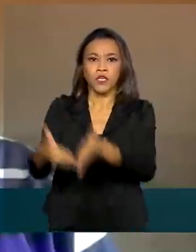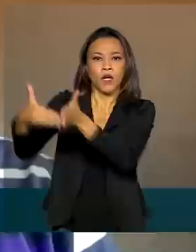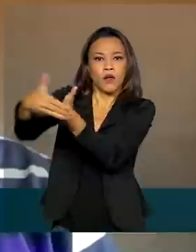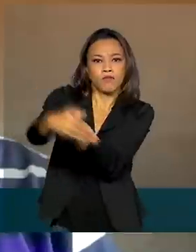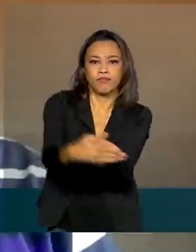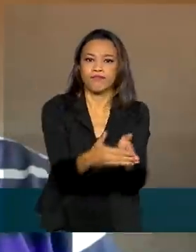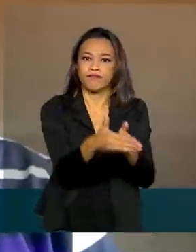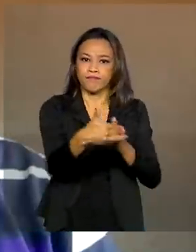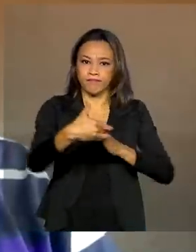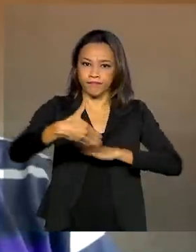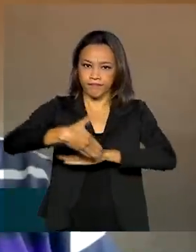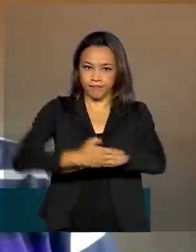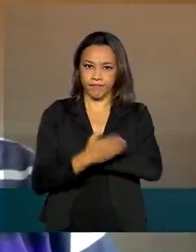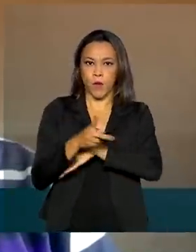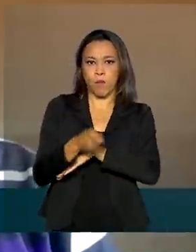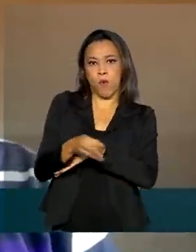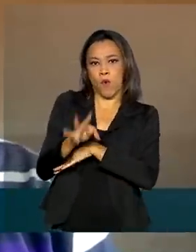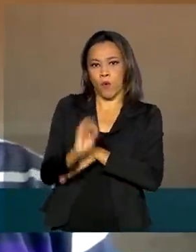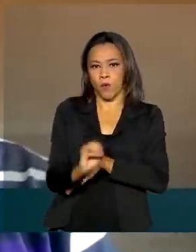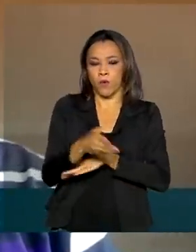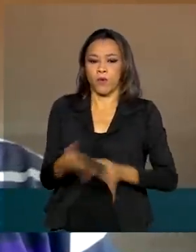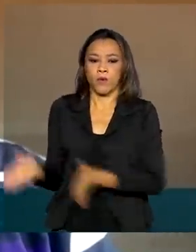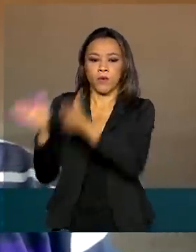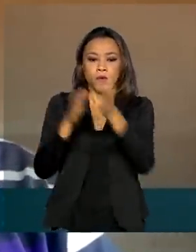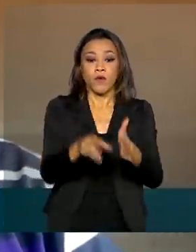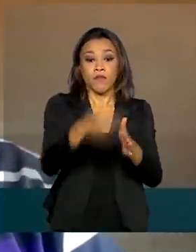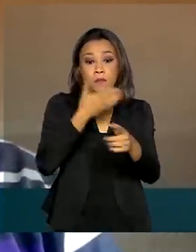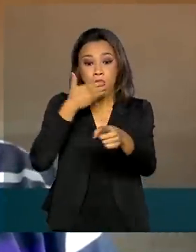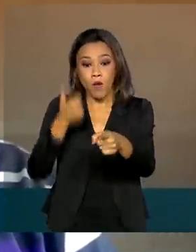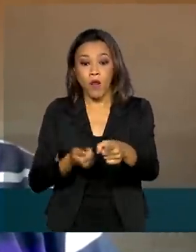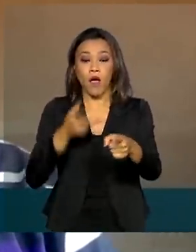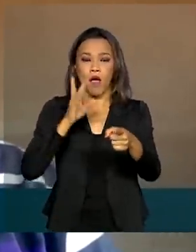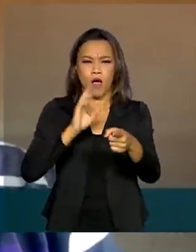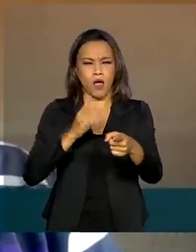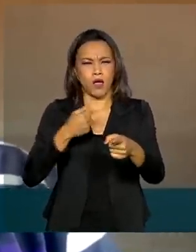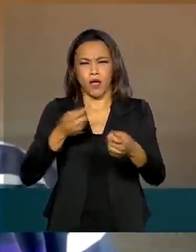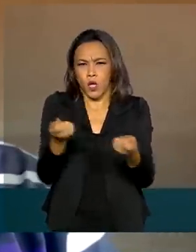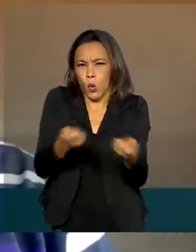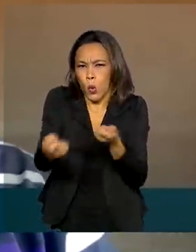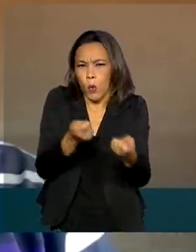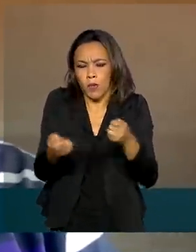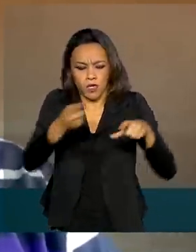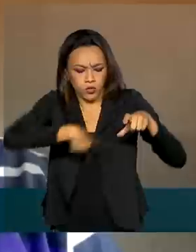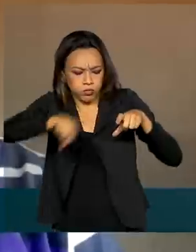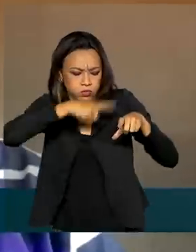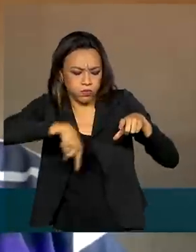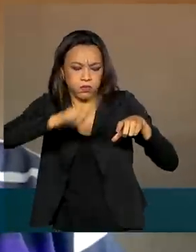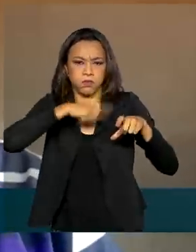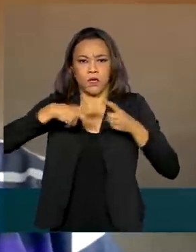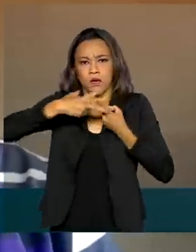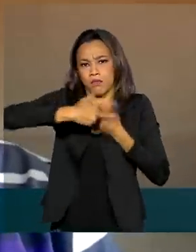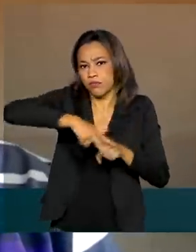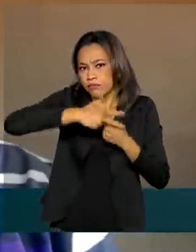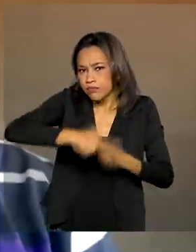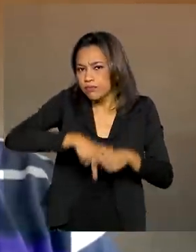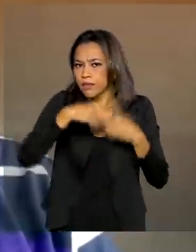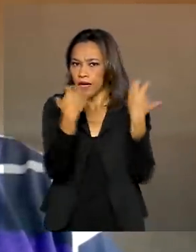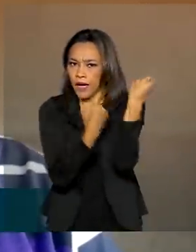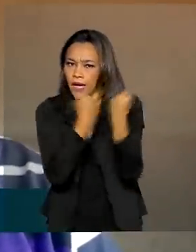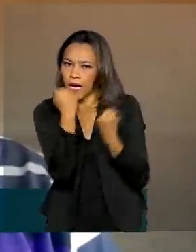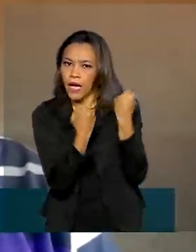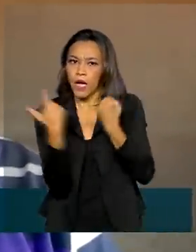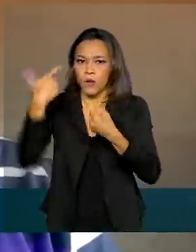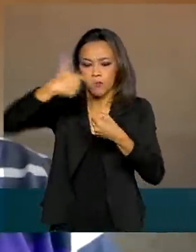Vai impactar no transporte rodoviário, economia de pneu, economia de manutenção de veículos, economia de diesel,